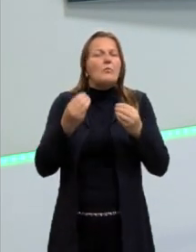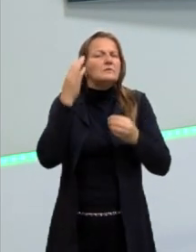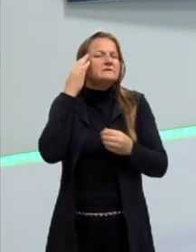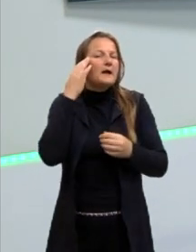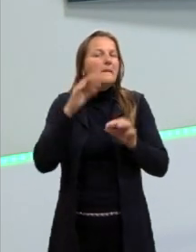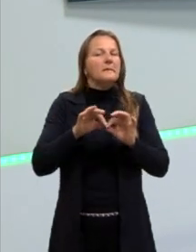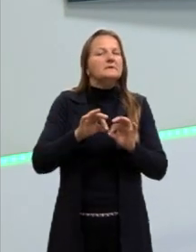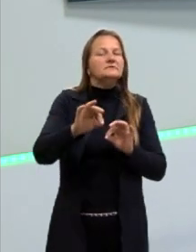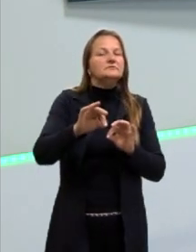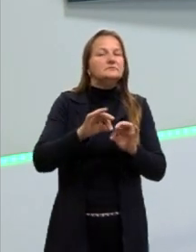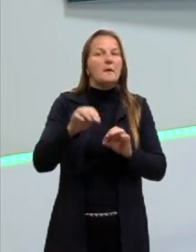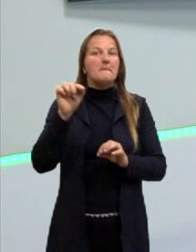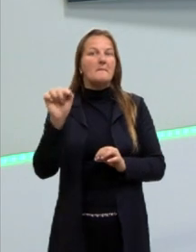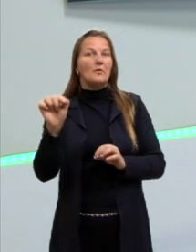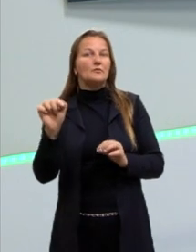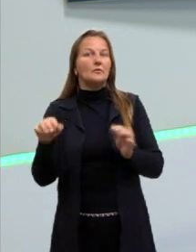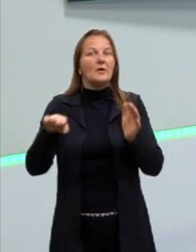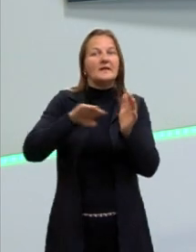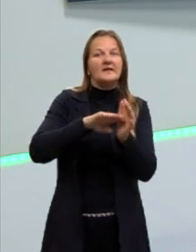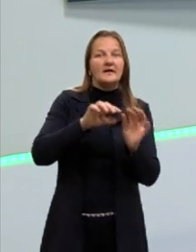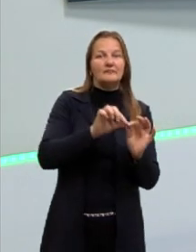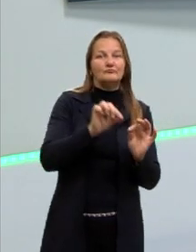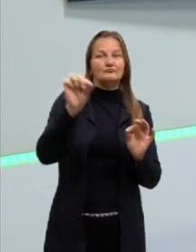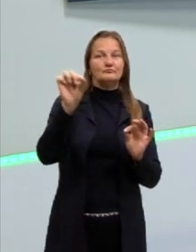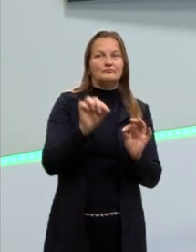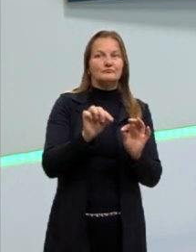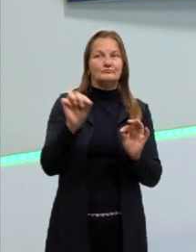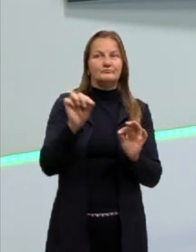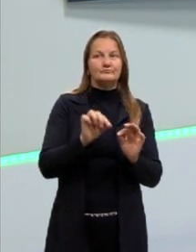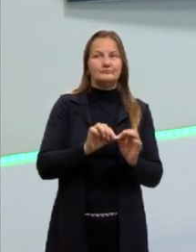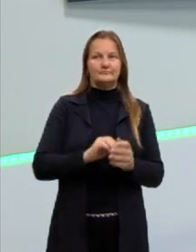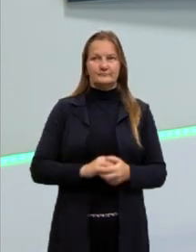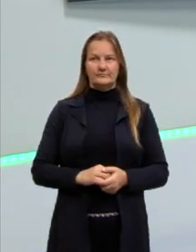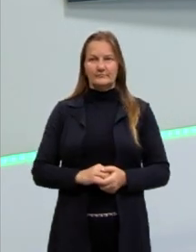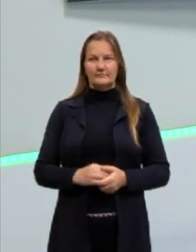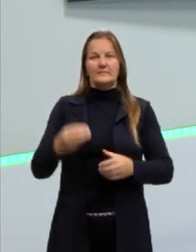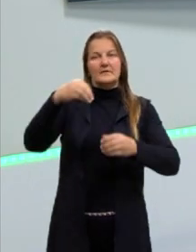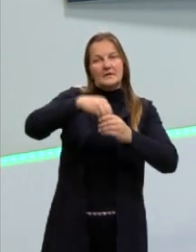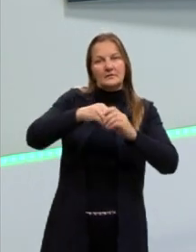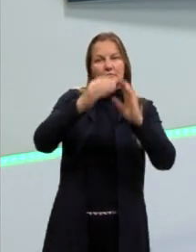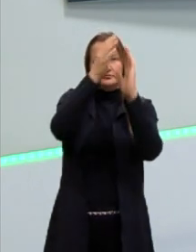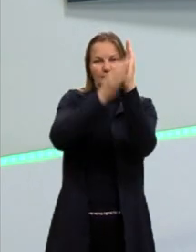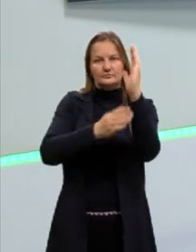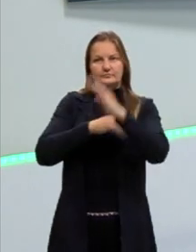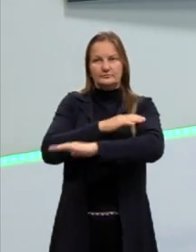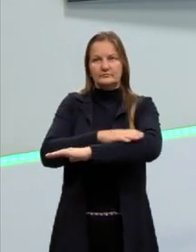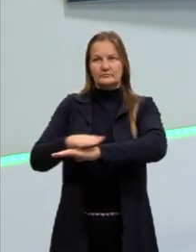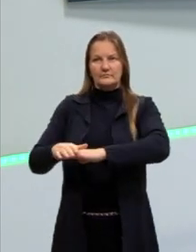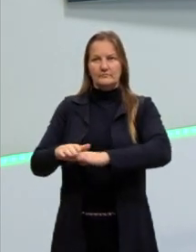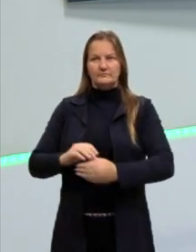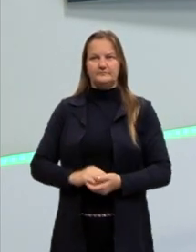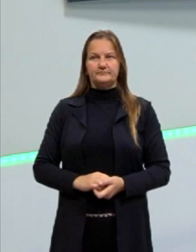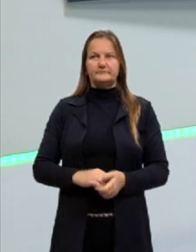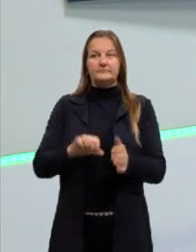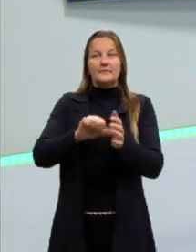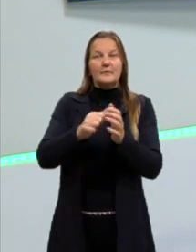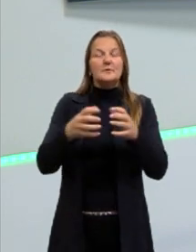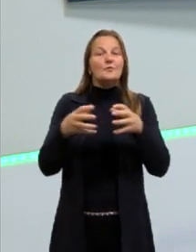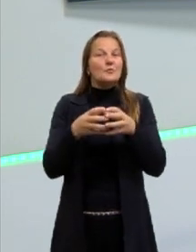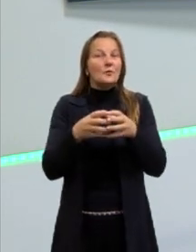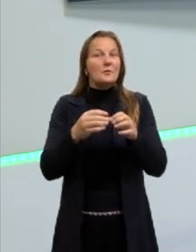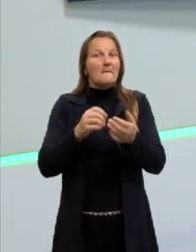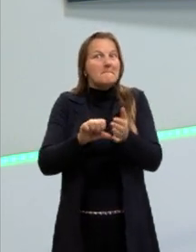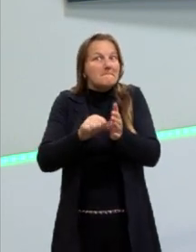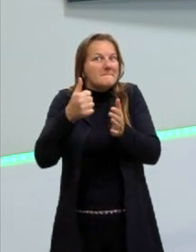pontinho até a nossa reta, né? Que tá contida ali no plano. Então, esse é o primeiro tópico que a gente vai ver na